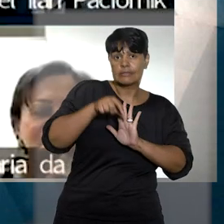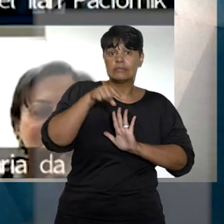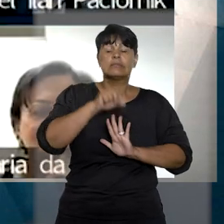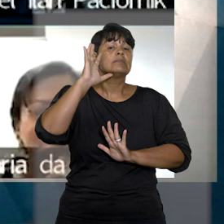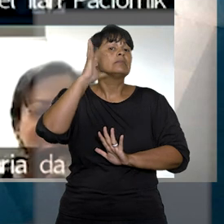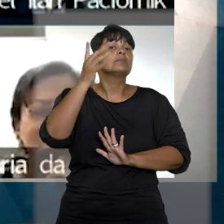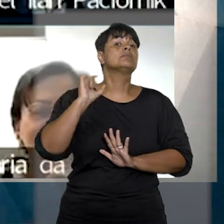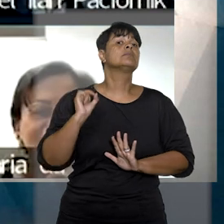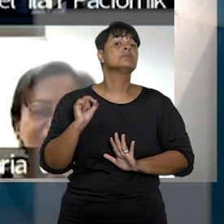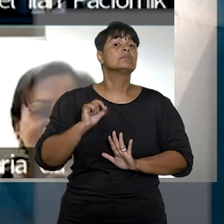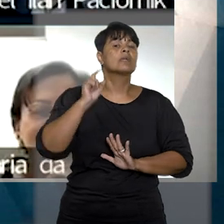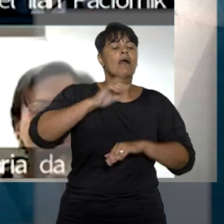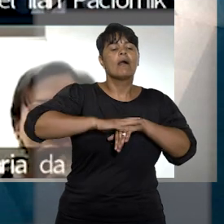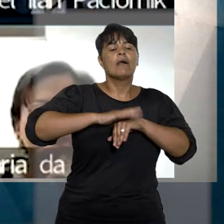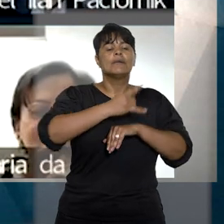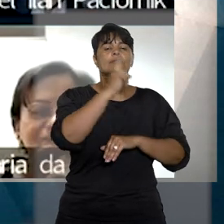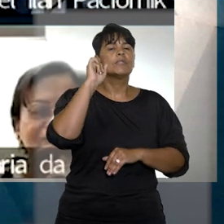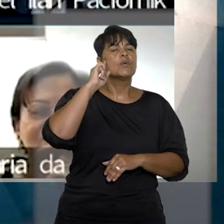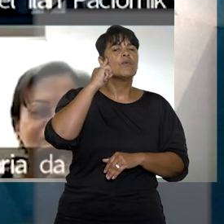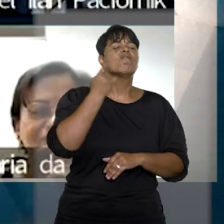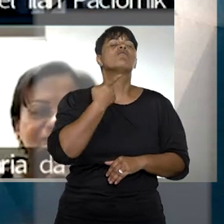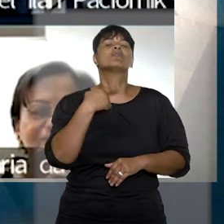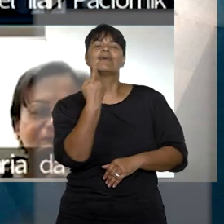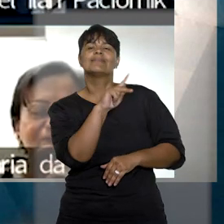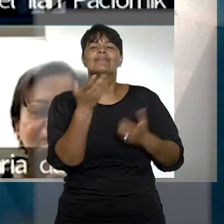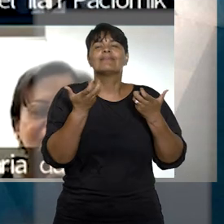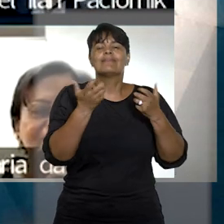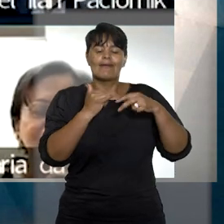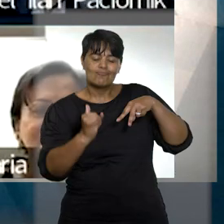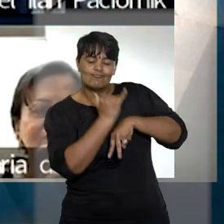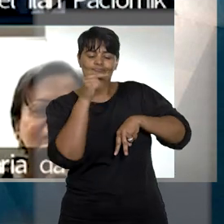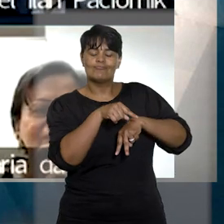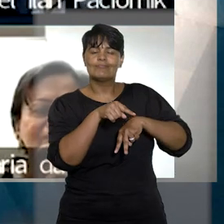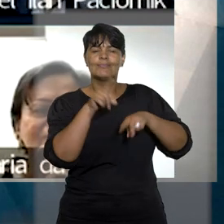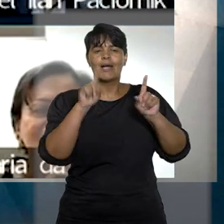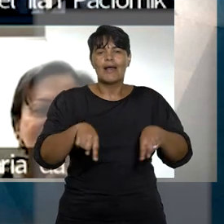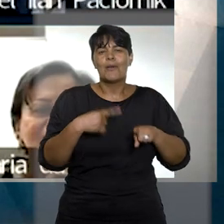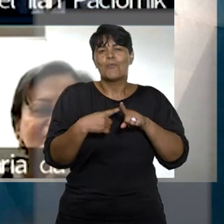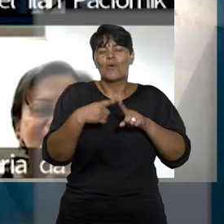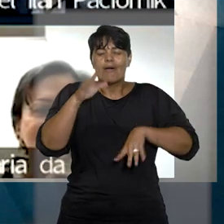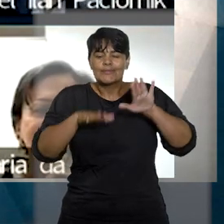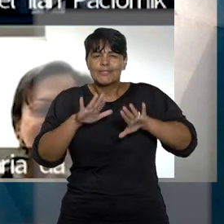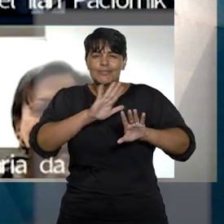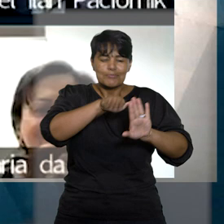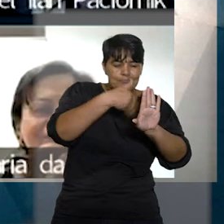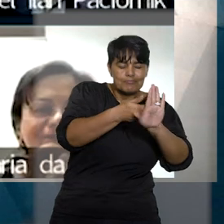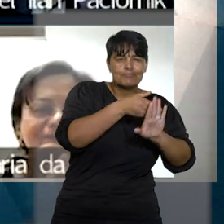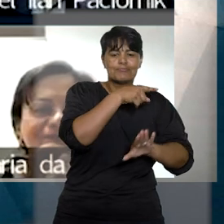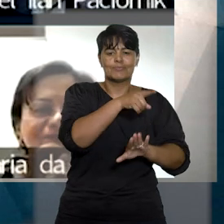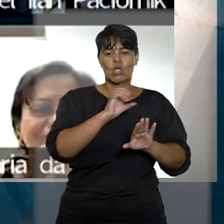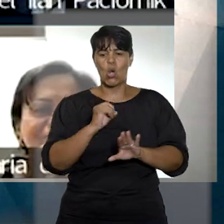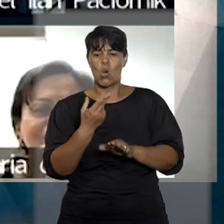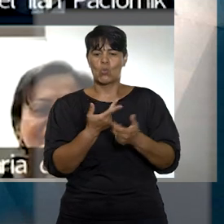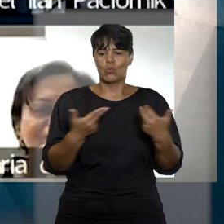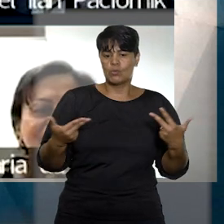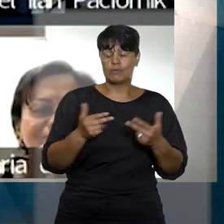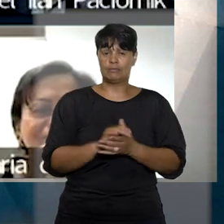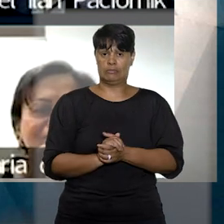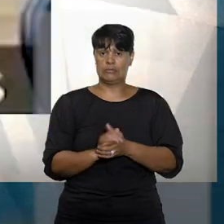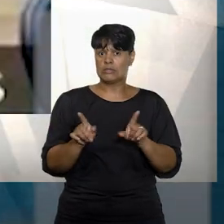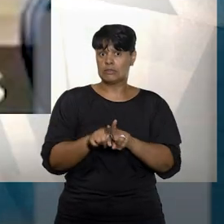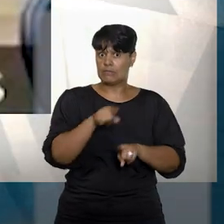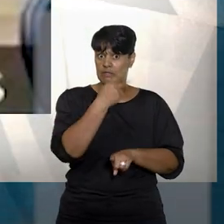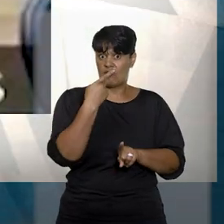legislador foi minimizar a possibilidade de retratação pela vítima em virtude de ameaças ou pressões. O relator também